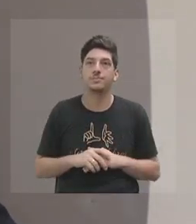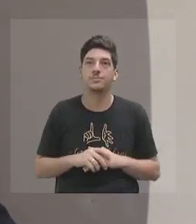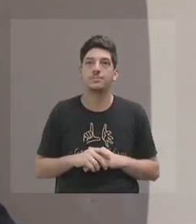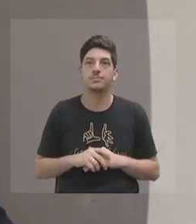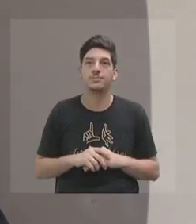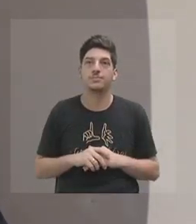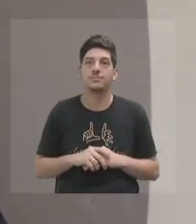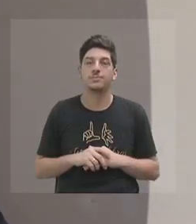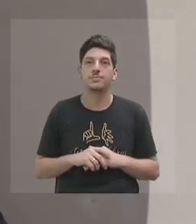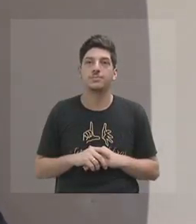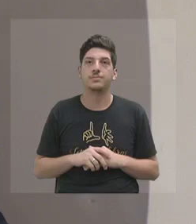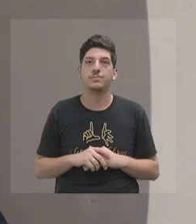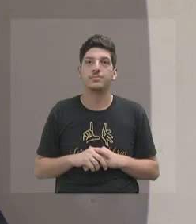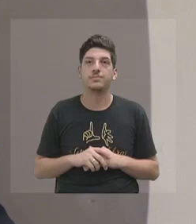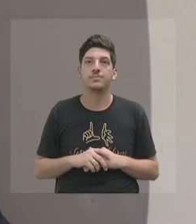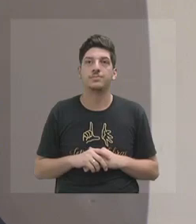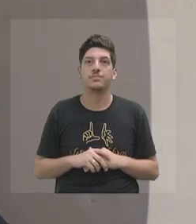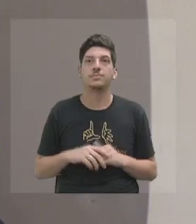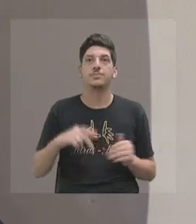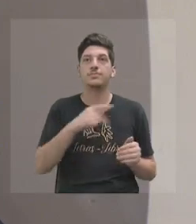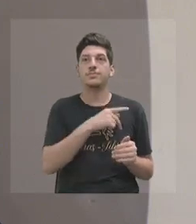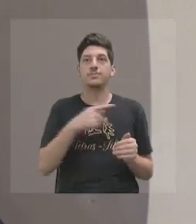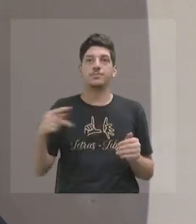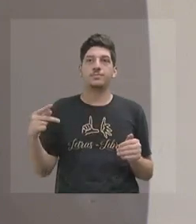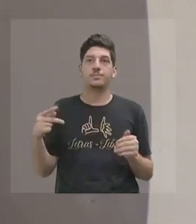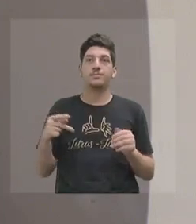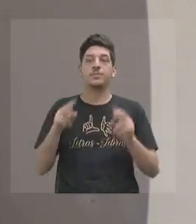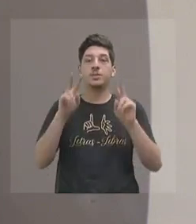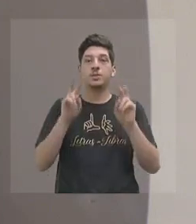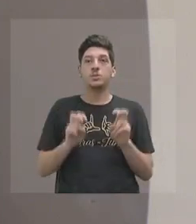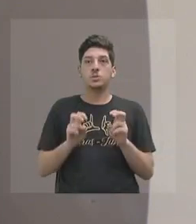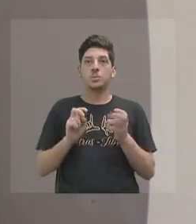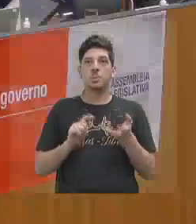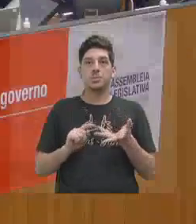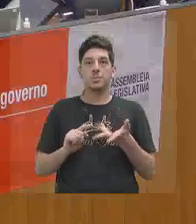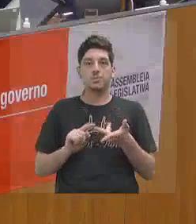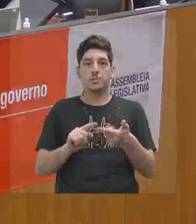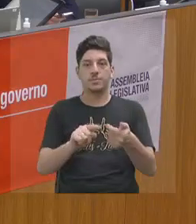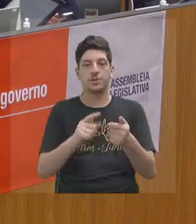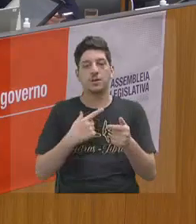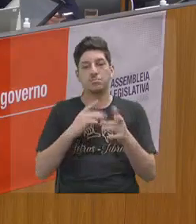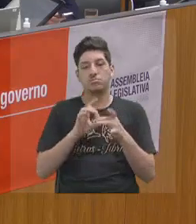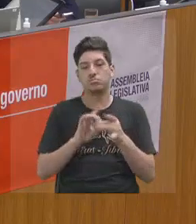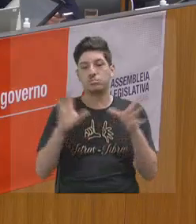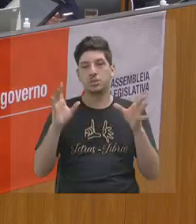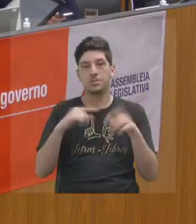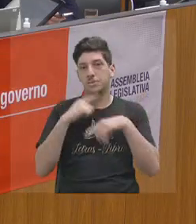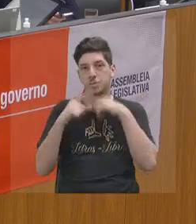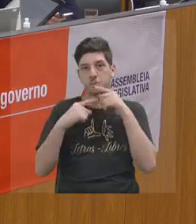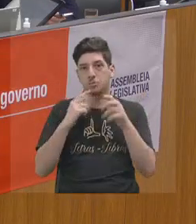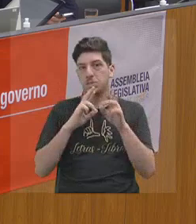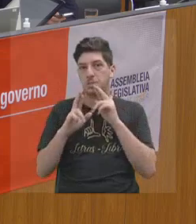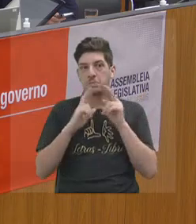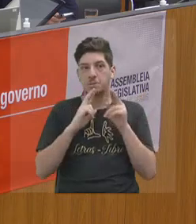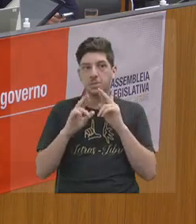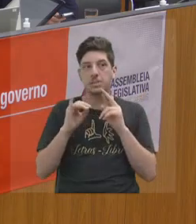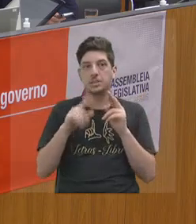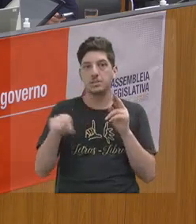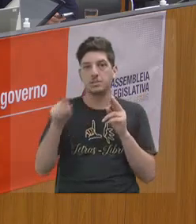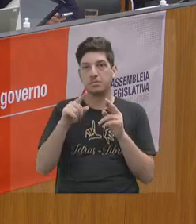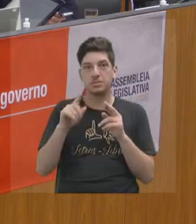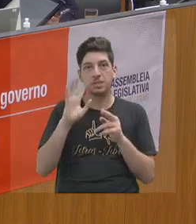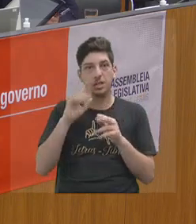Presidente, em relação às ênfases, é isso. Estou disponível para outras dúvidas, caso achem